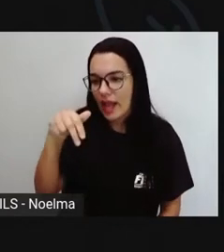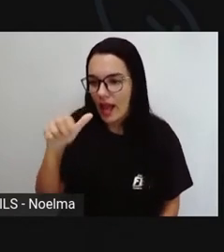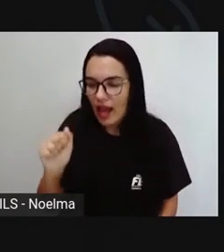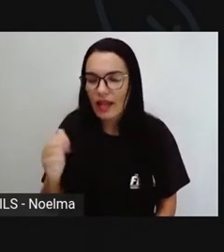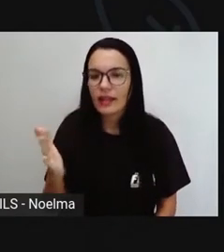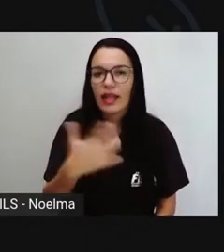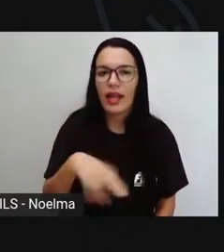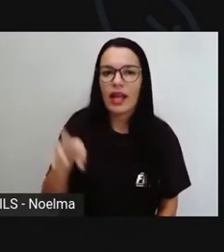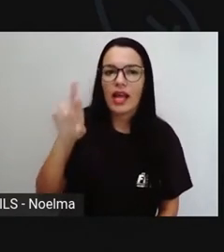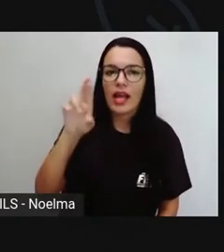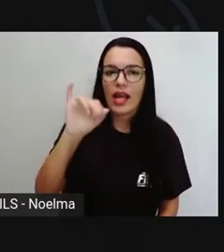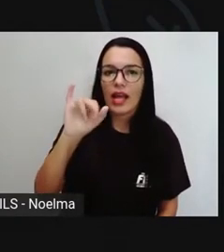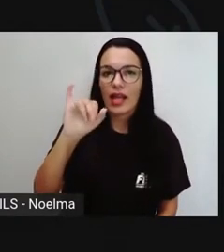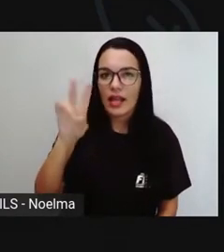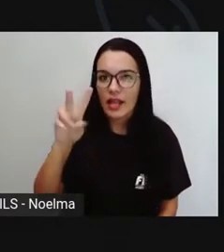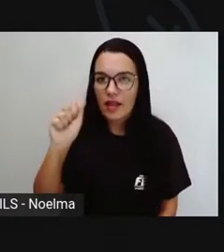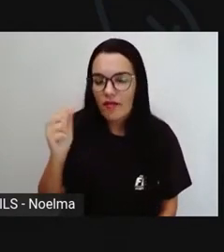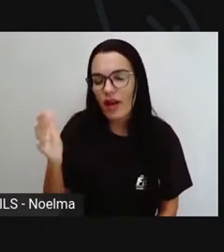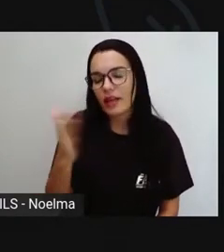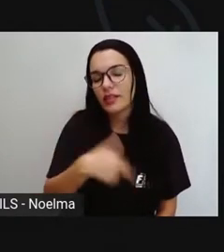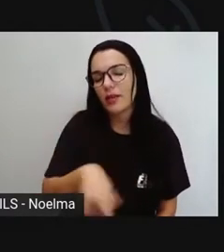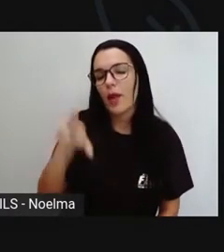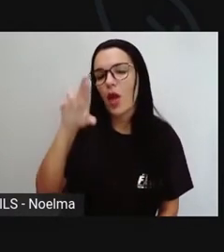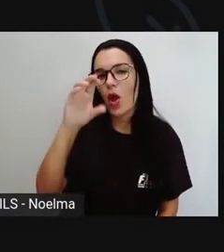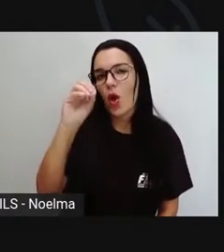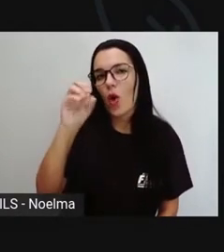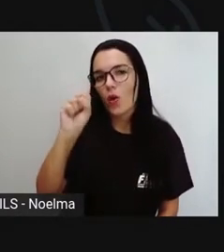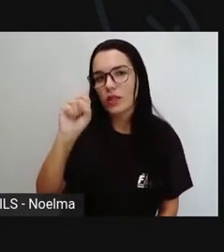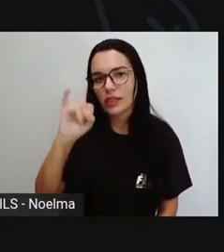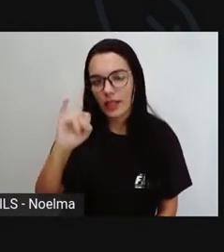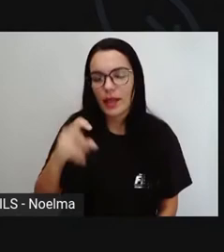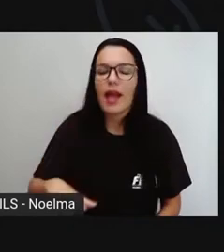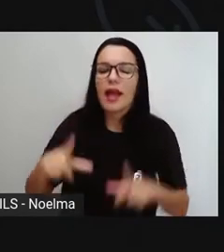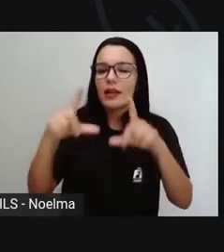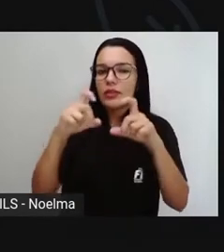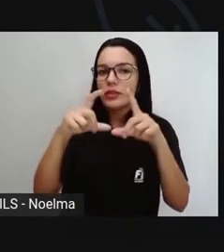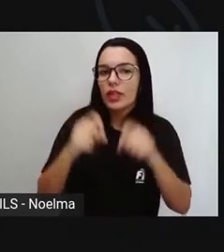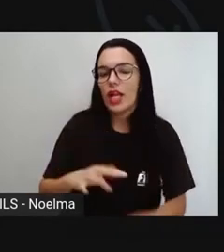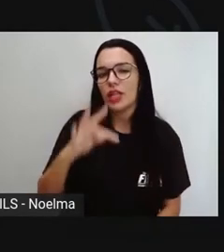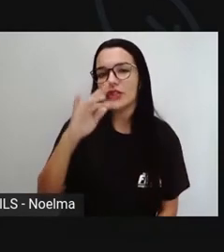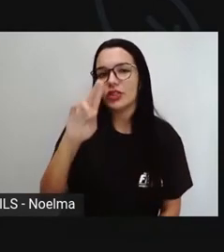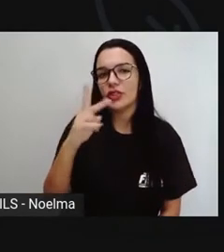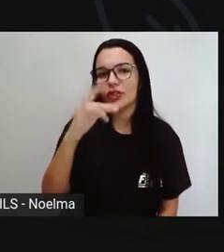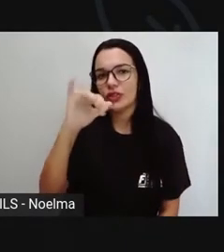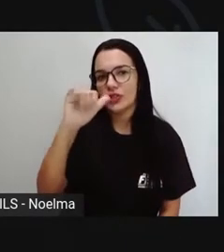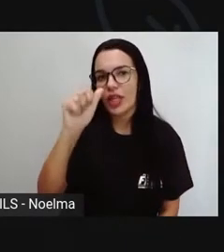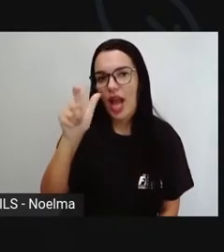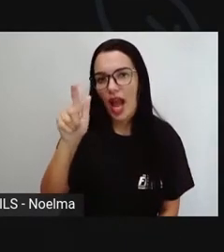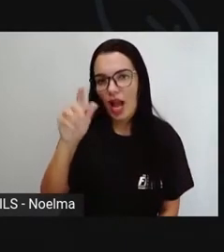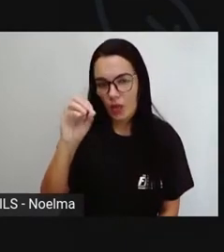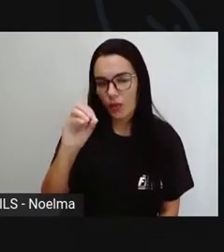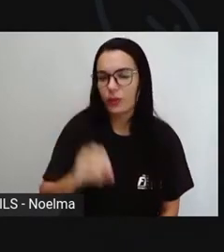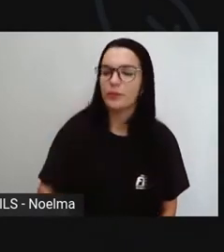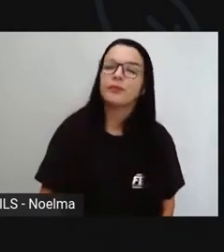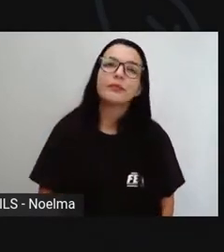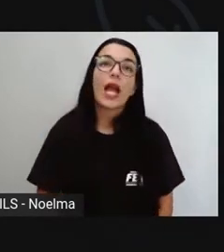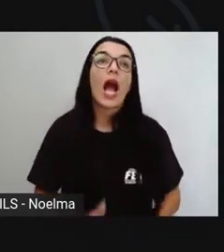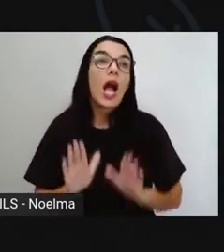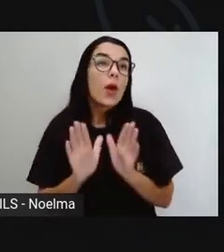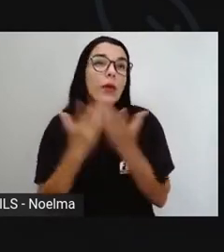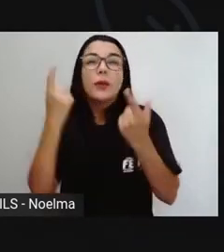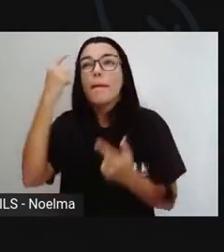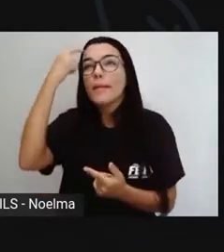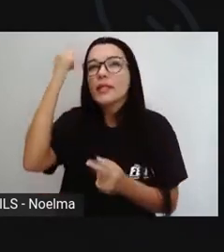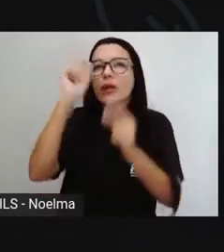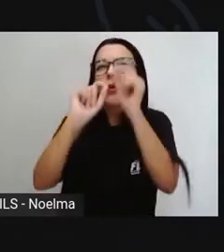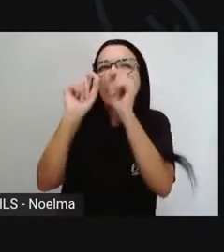Rosi Vilas Boas e ilustrações de Tiago Lopes. Quando a gente pensa assim, A Floresta Misteriosa,